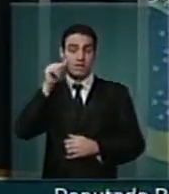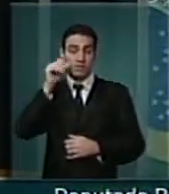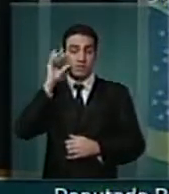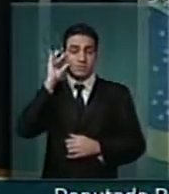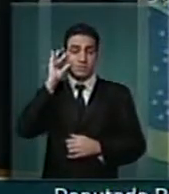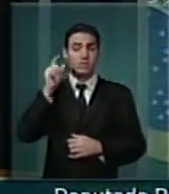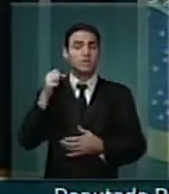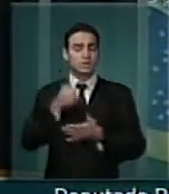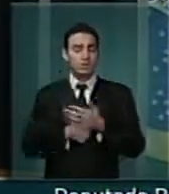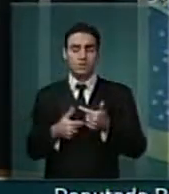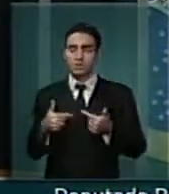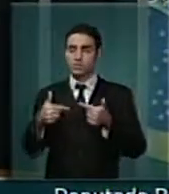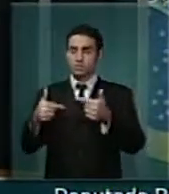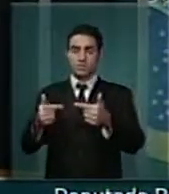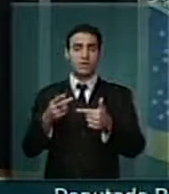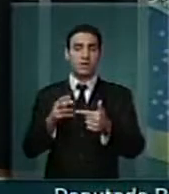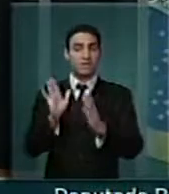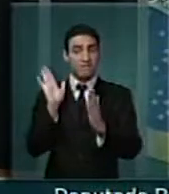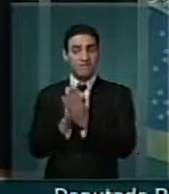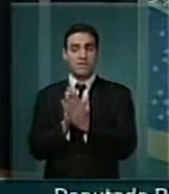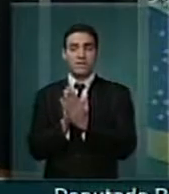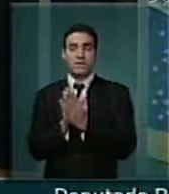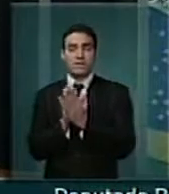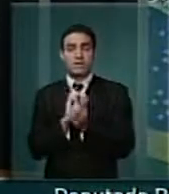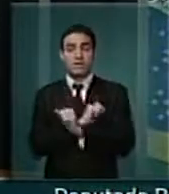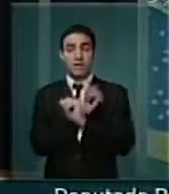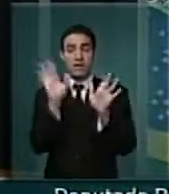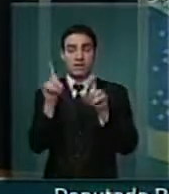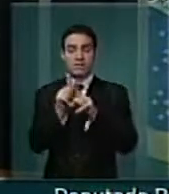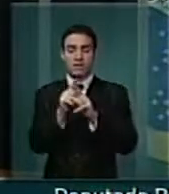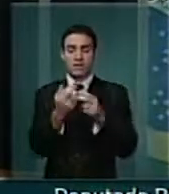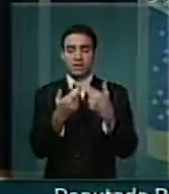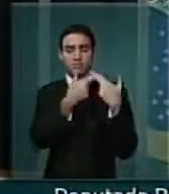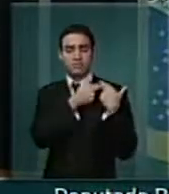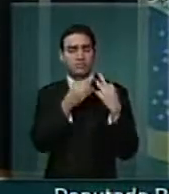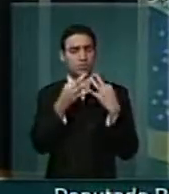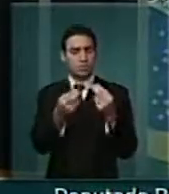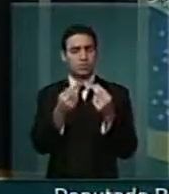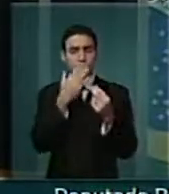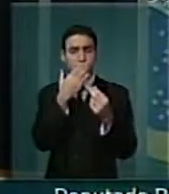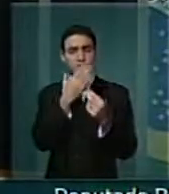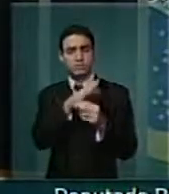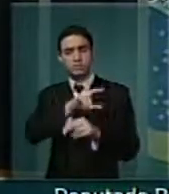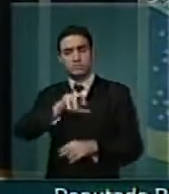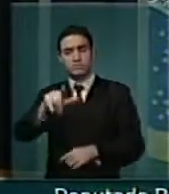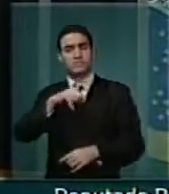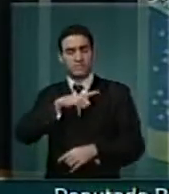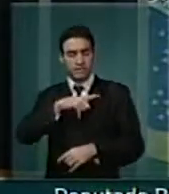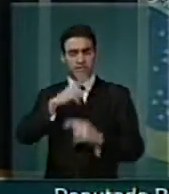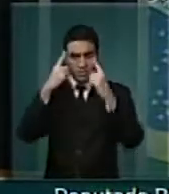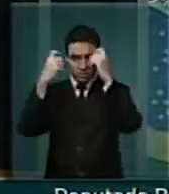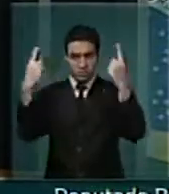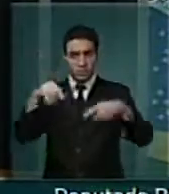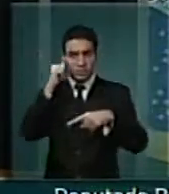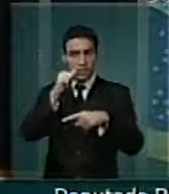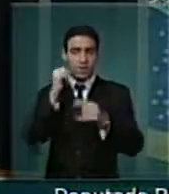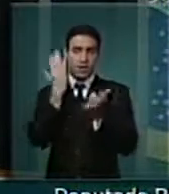continue a enfrentar com lucidez e responsabilidade toda a forma de violência contra a mulher.